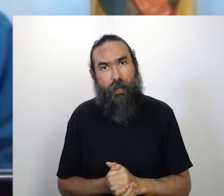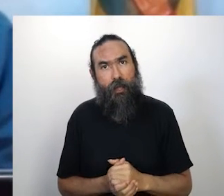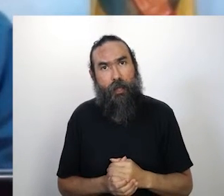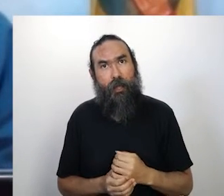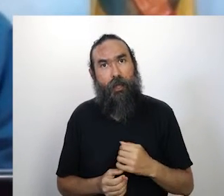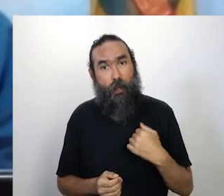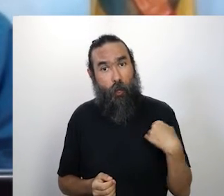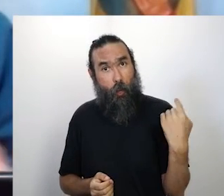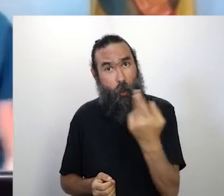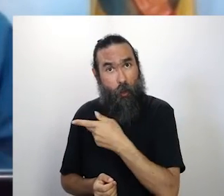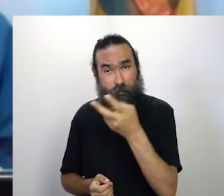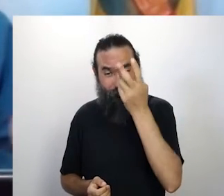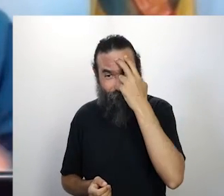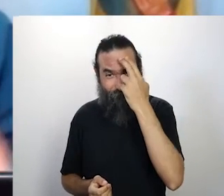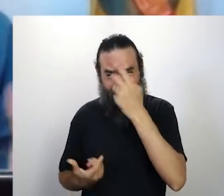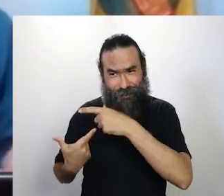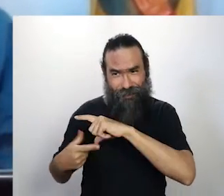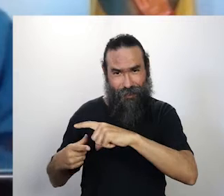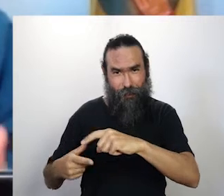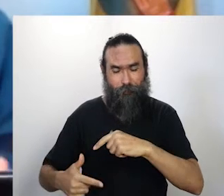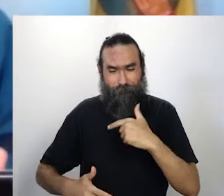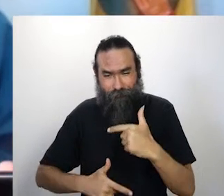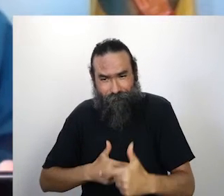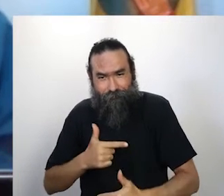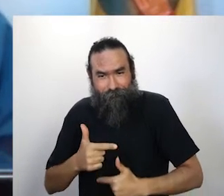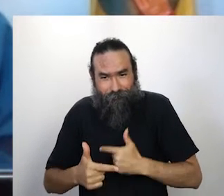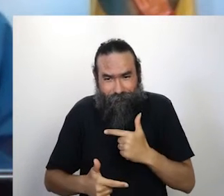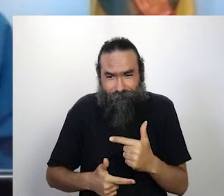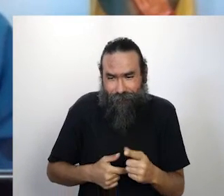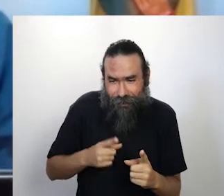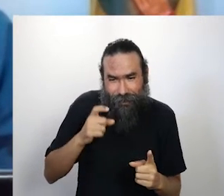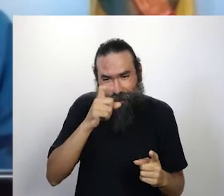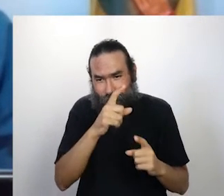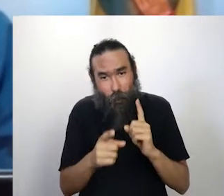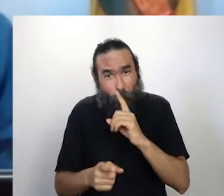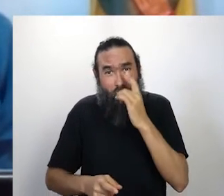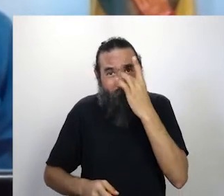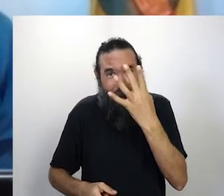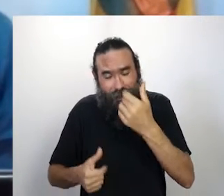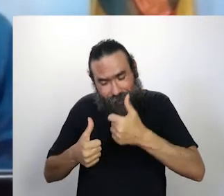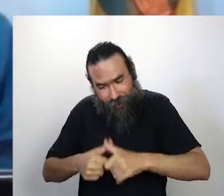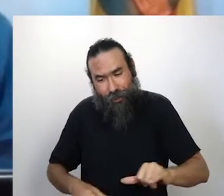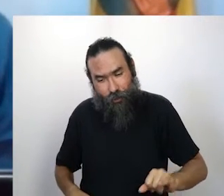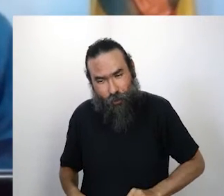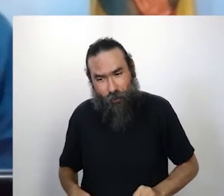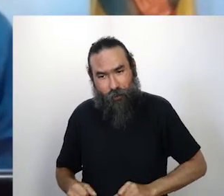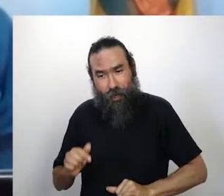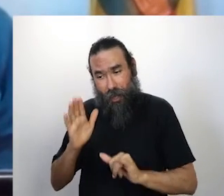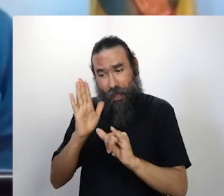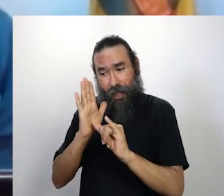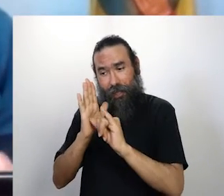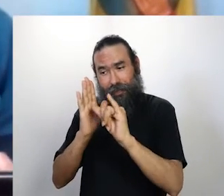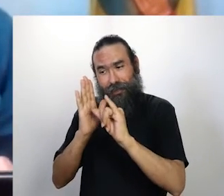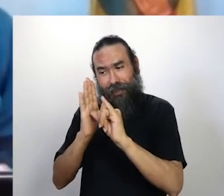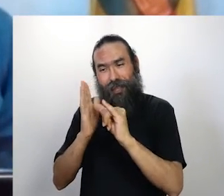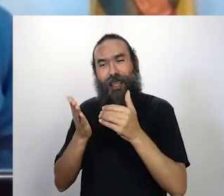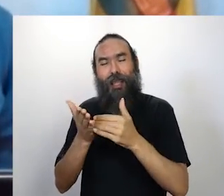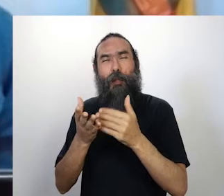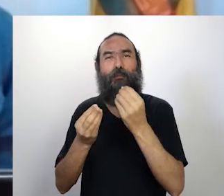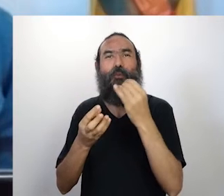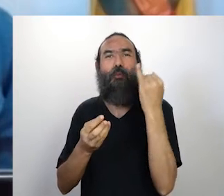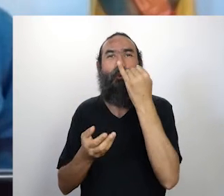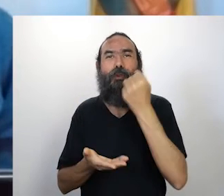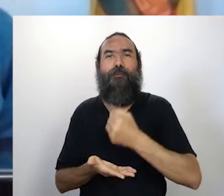tecido cultural, que agora é quem mais sofre, é um dos tecidos que mais sofre nesse momento, ainda os editais ainda são exclusores. Aí você vê